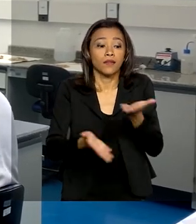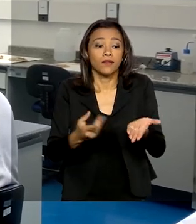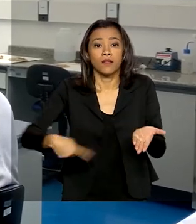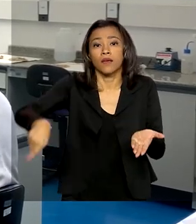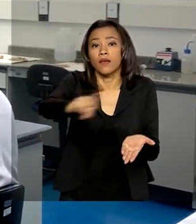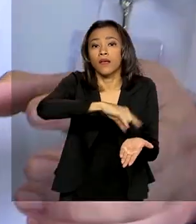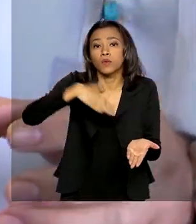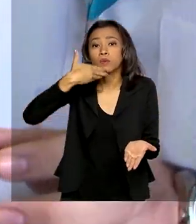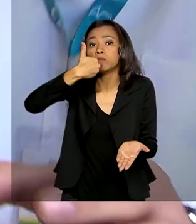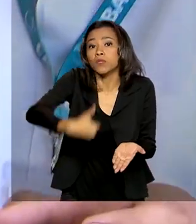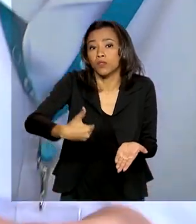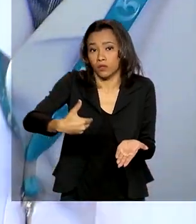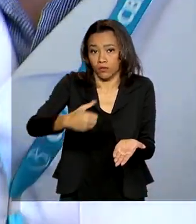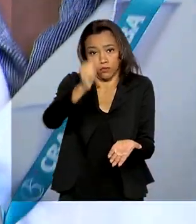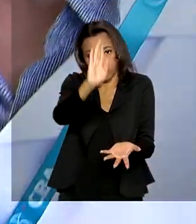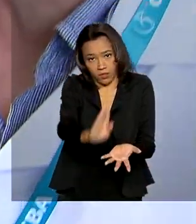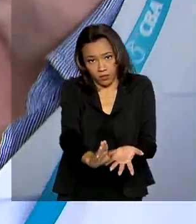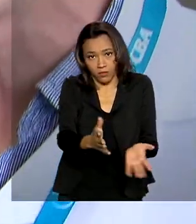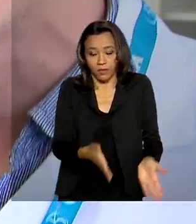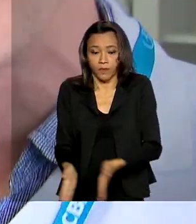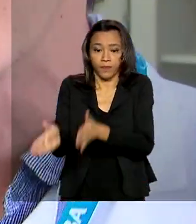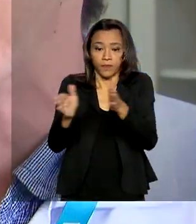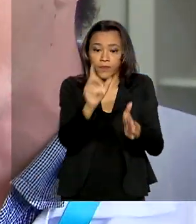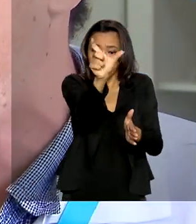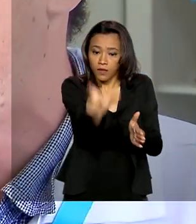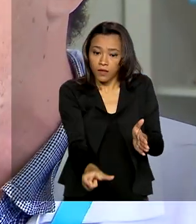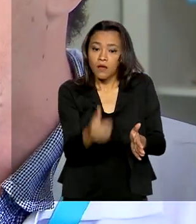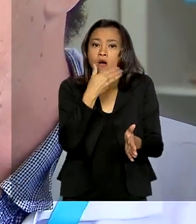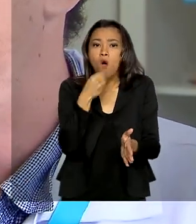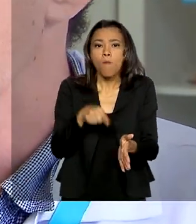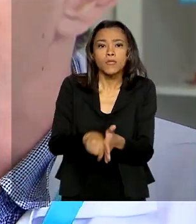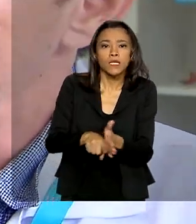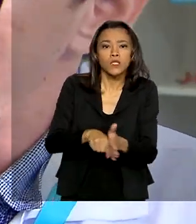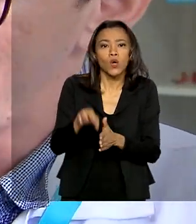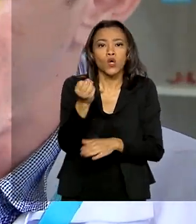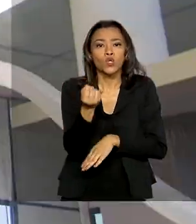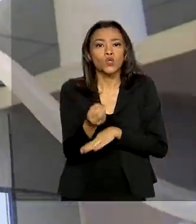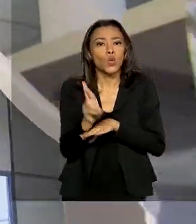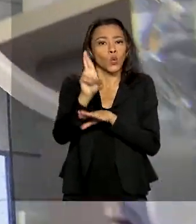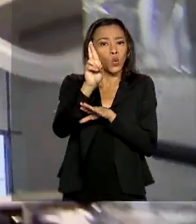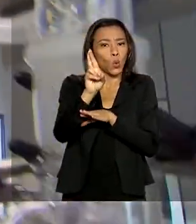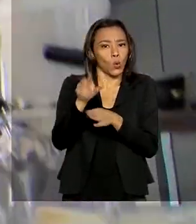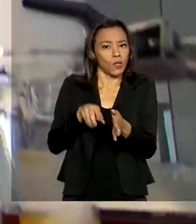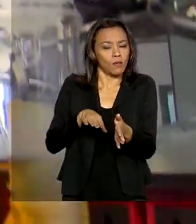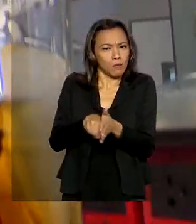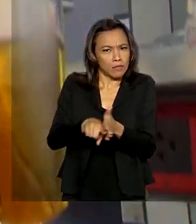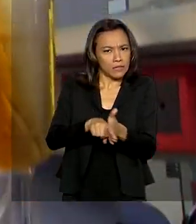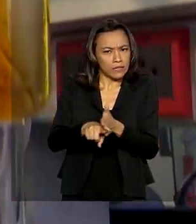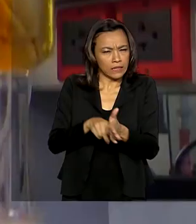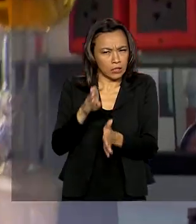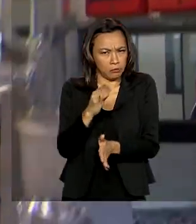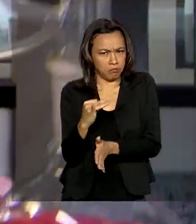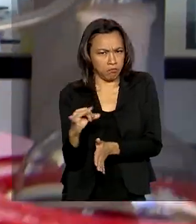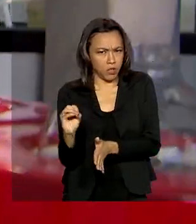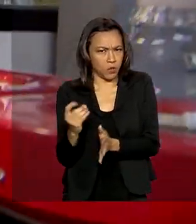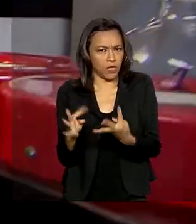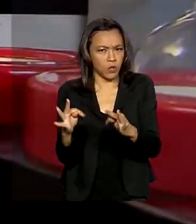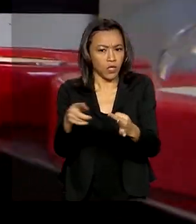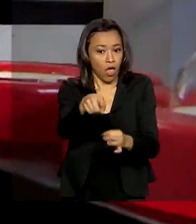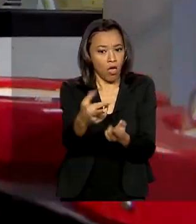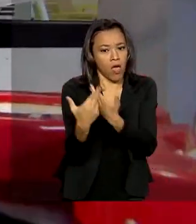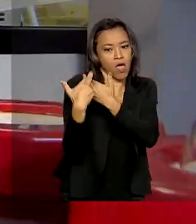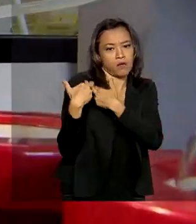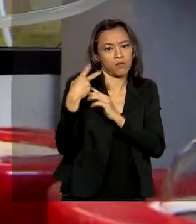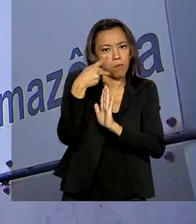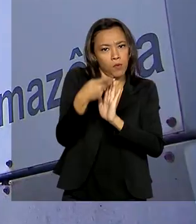crescente brasileira. O pesquisador Diogo Castro, doutor em biotecnologia, é o responsável pelo projeto